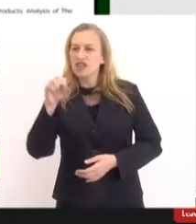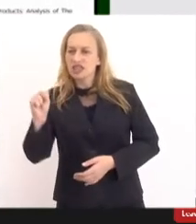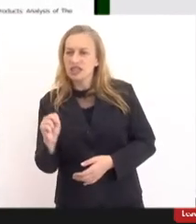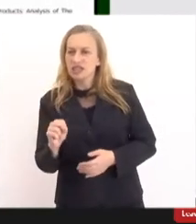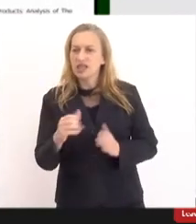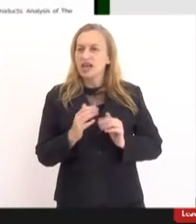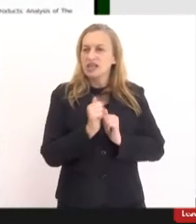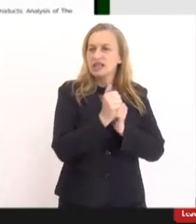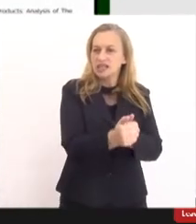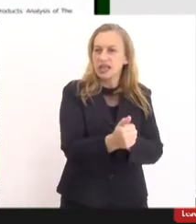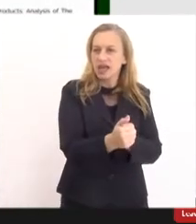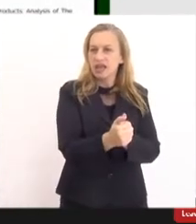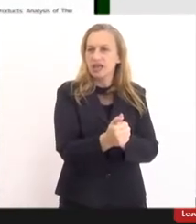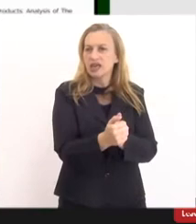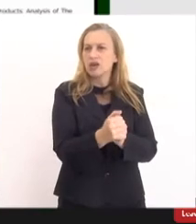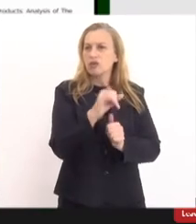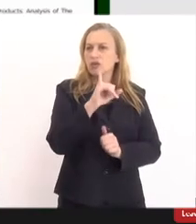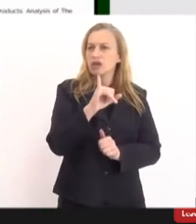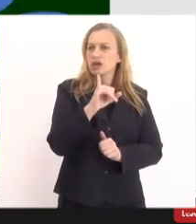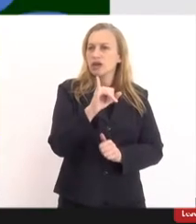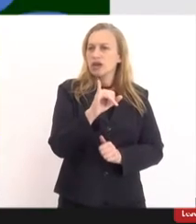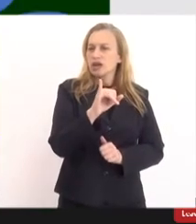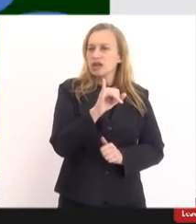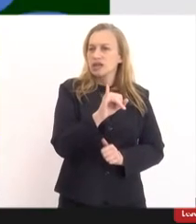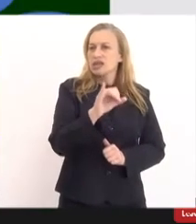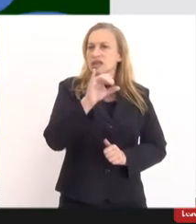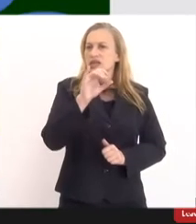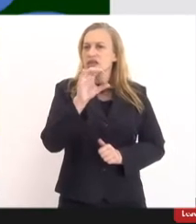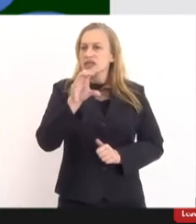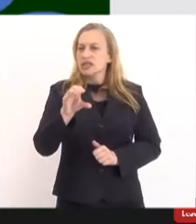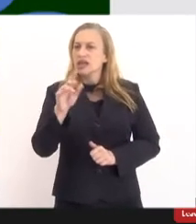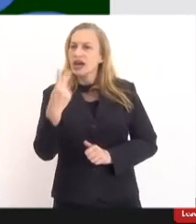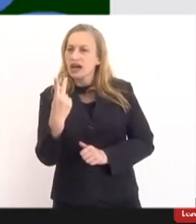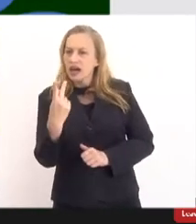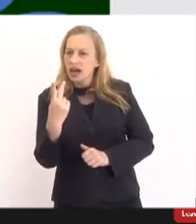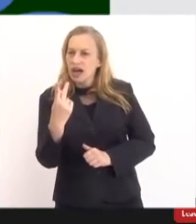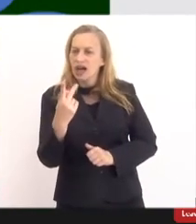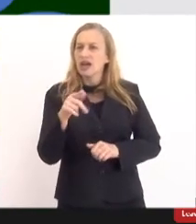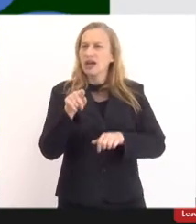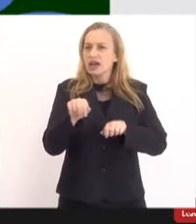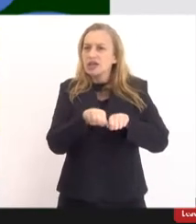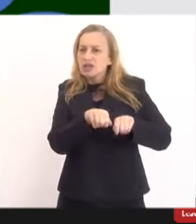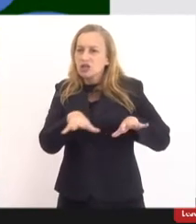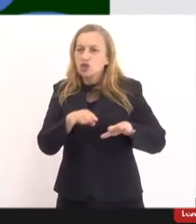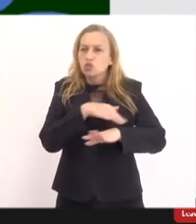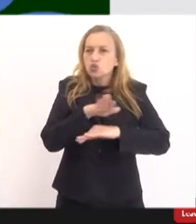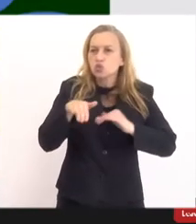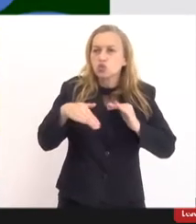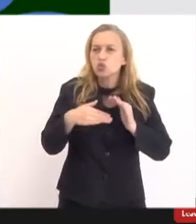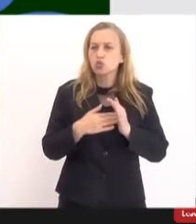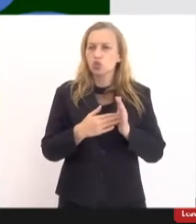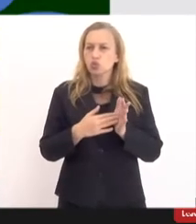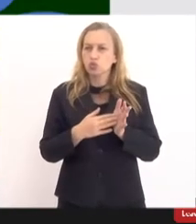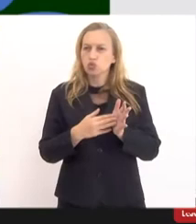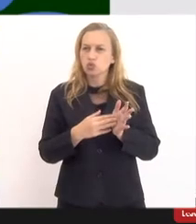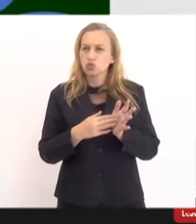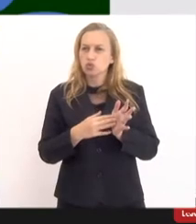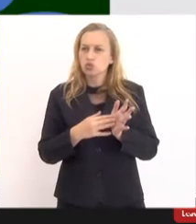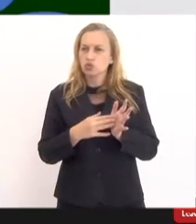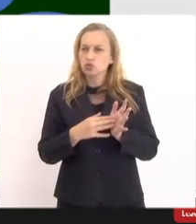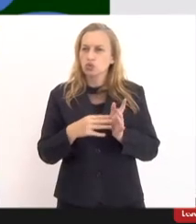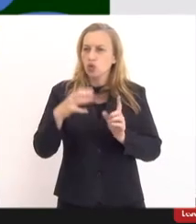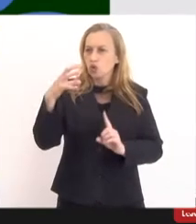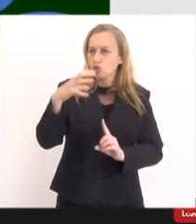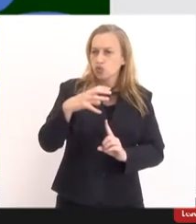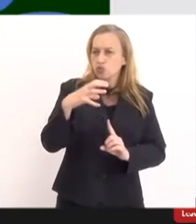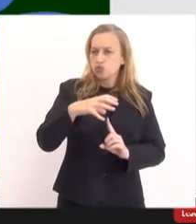guidelines do ICH, que é uma organização transnacional. Aqui, nós temos todos os conglomerados da farmacêutica,